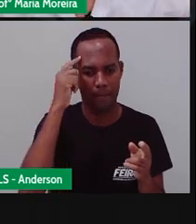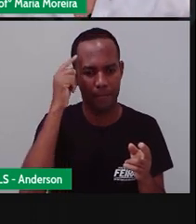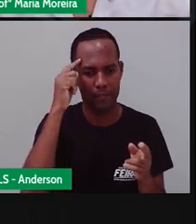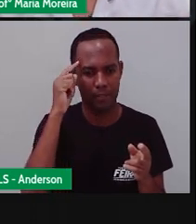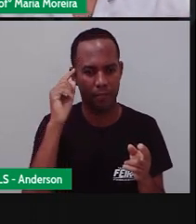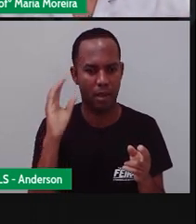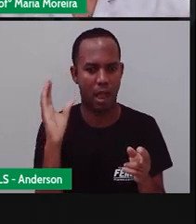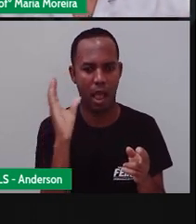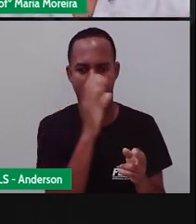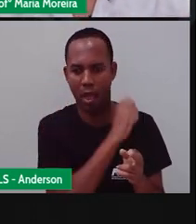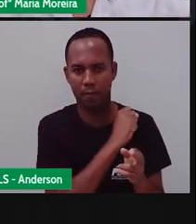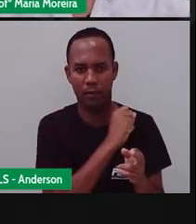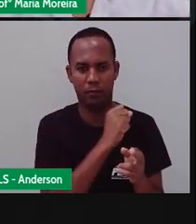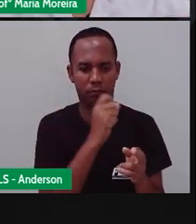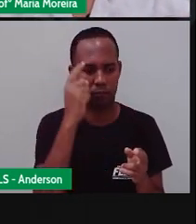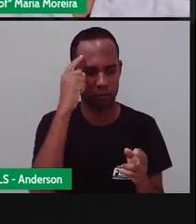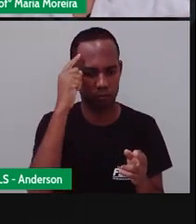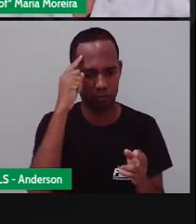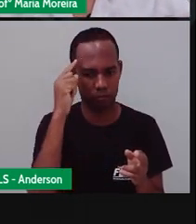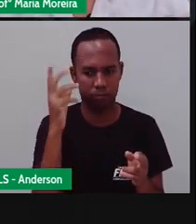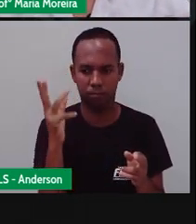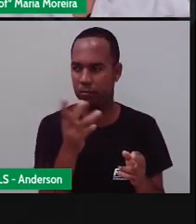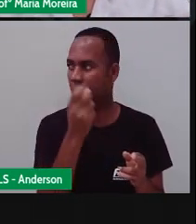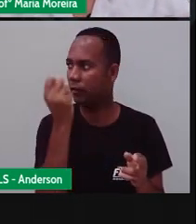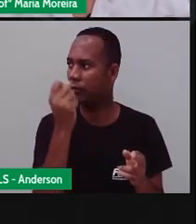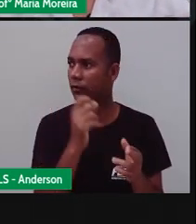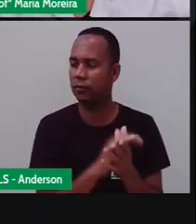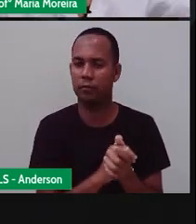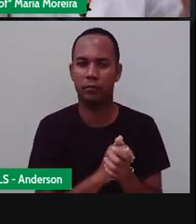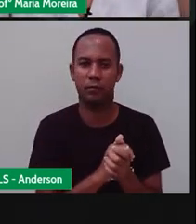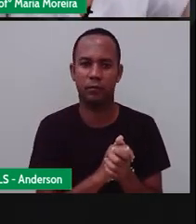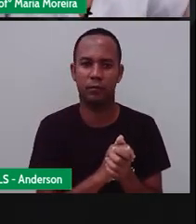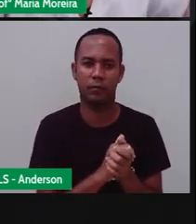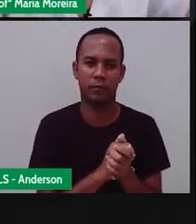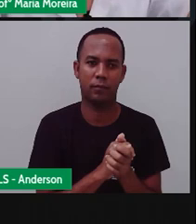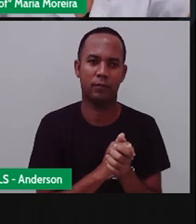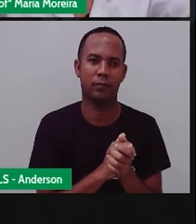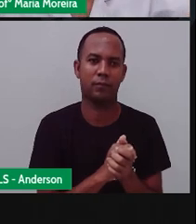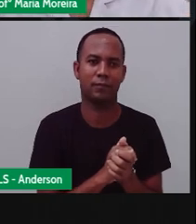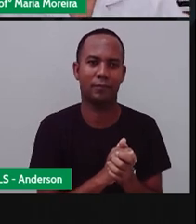Começo a captar. Meu Deus, até o computador respondeu junto com o meu U.